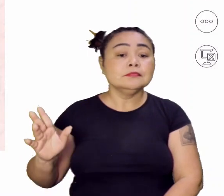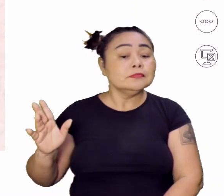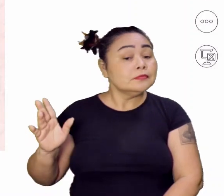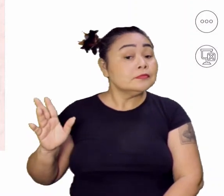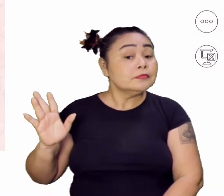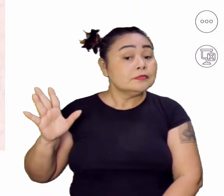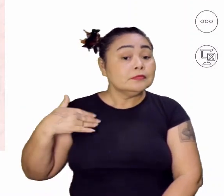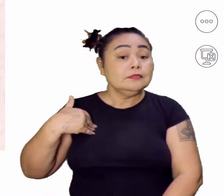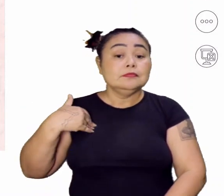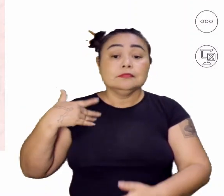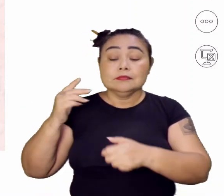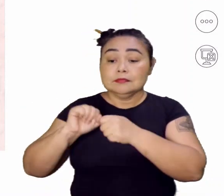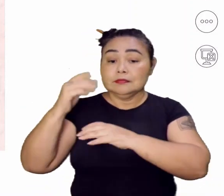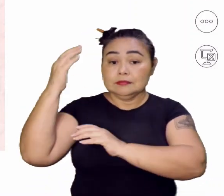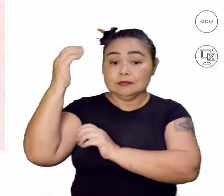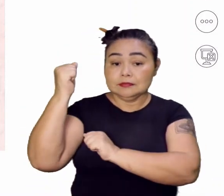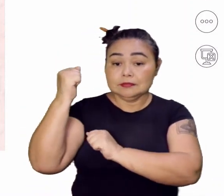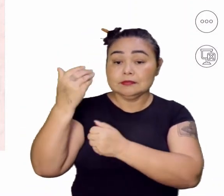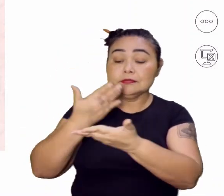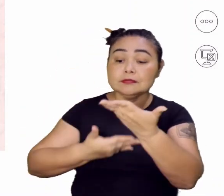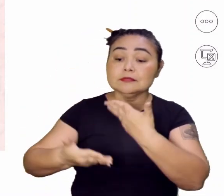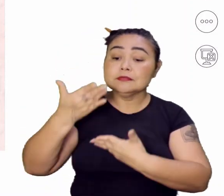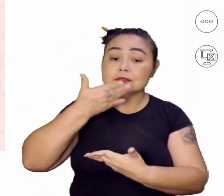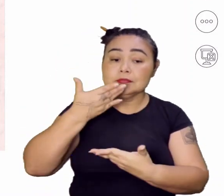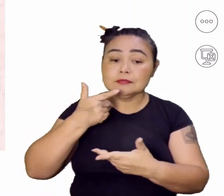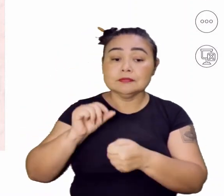Os embargos espanhol ao comércio do açúcar.